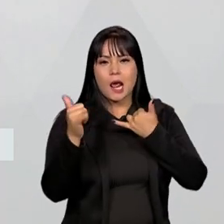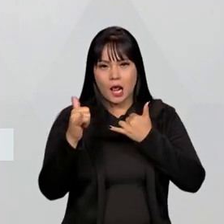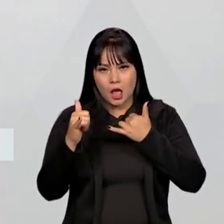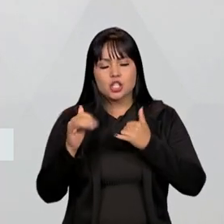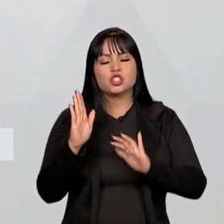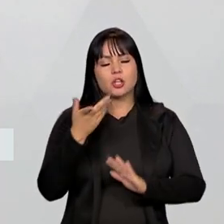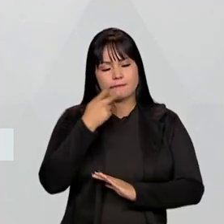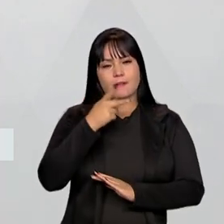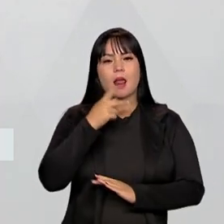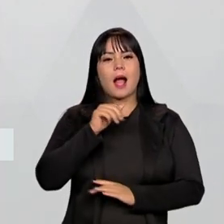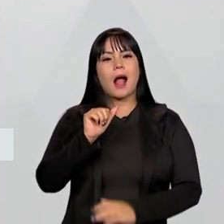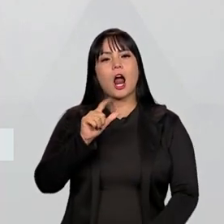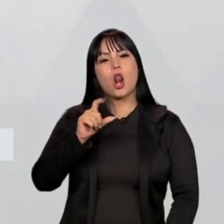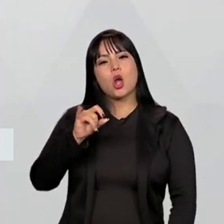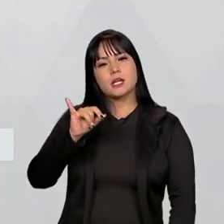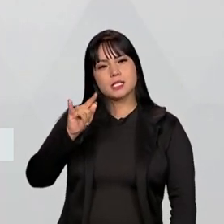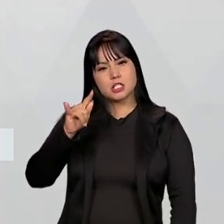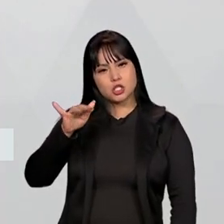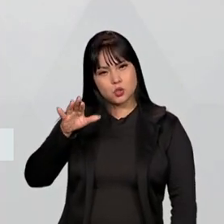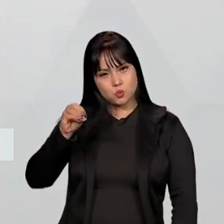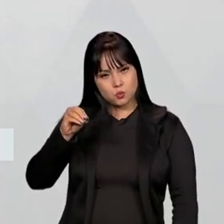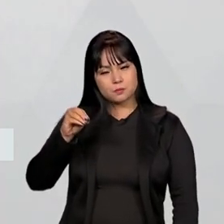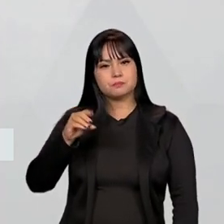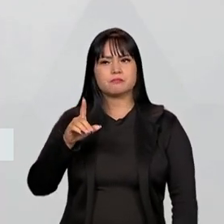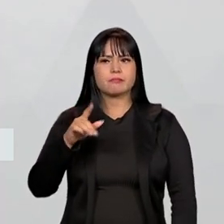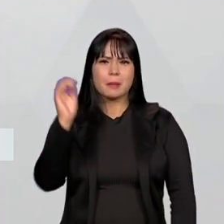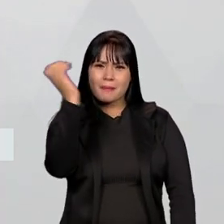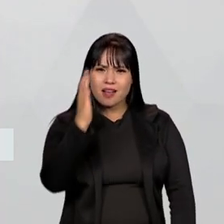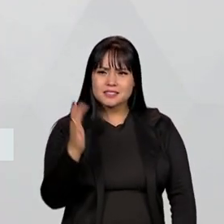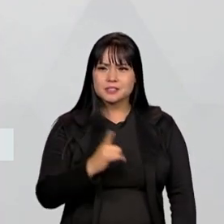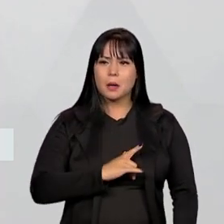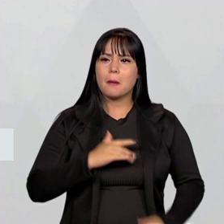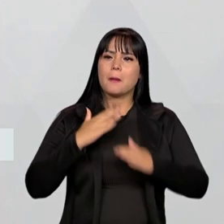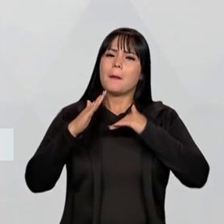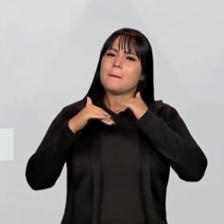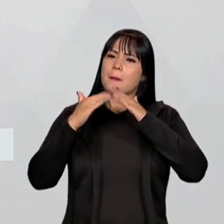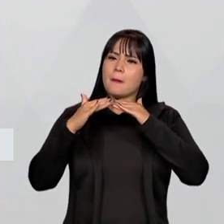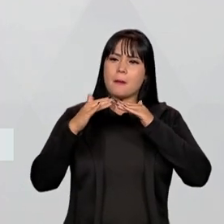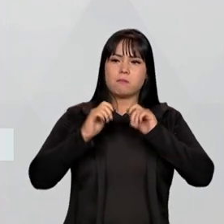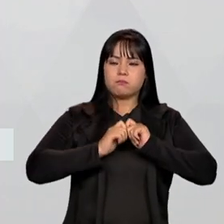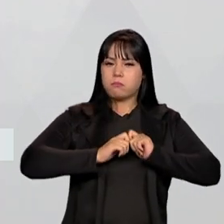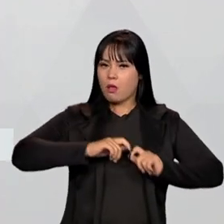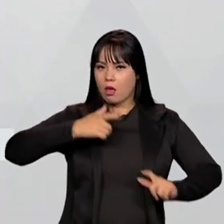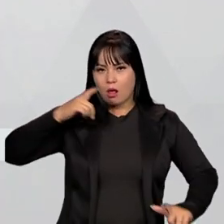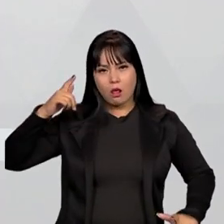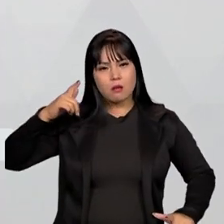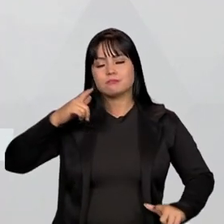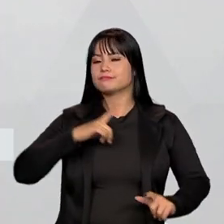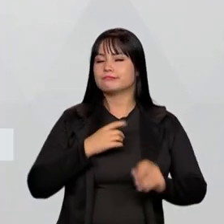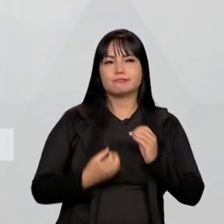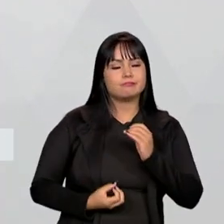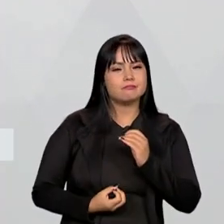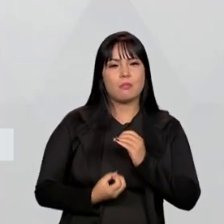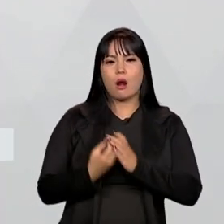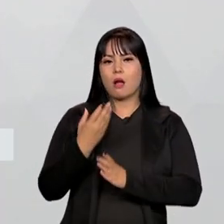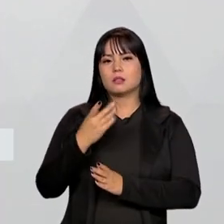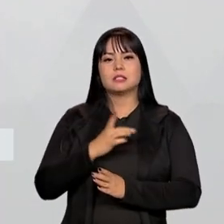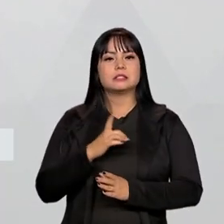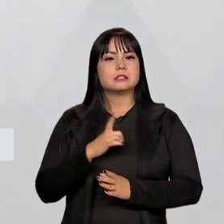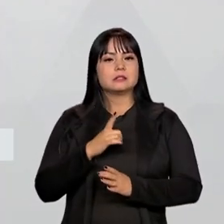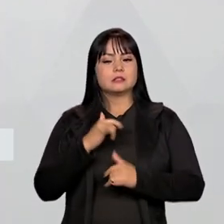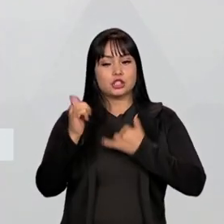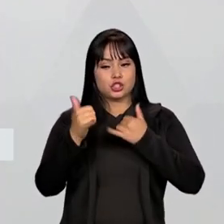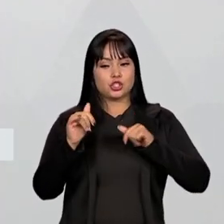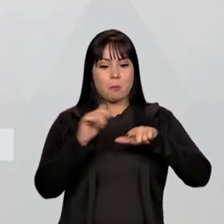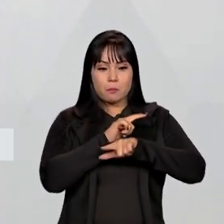disse o Aloysio Mercadante, sobretudo porque o Brasil tem um potencial muito grande para geração de energia limpa,